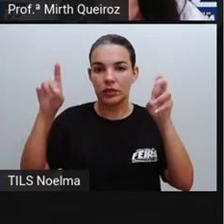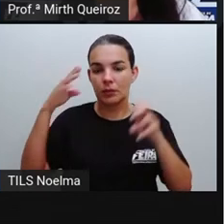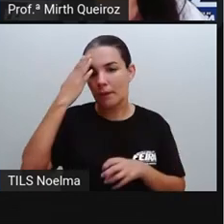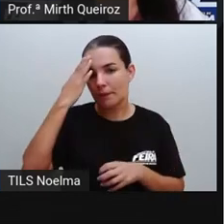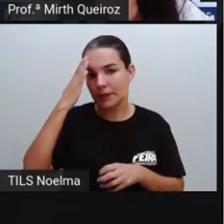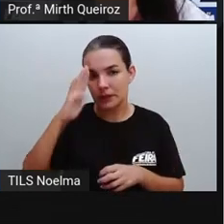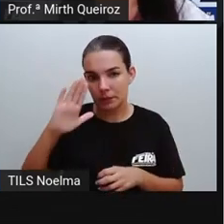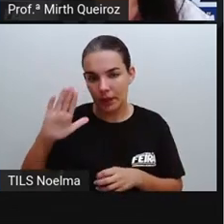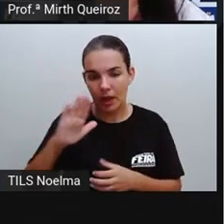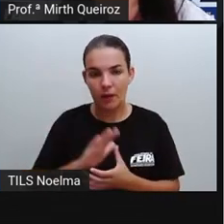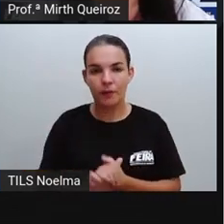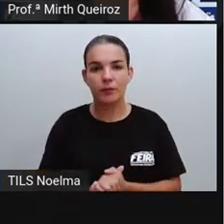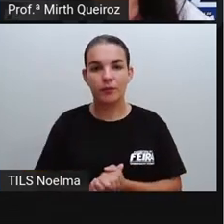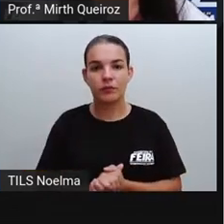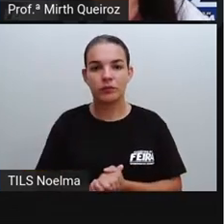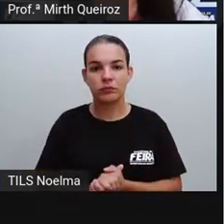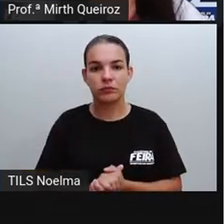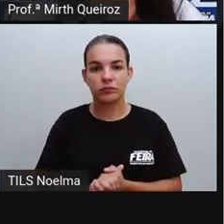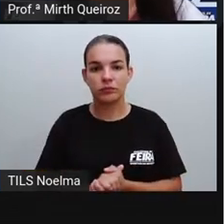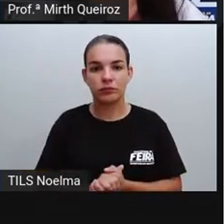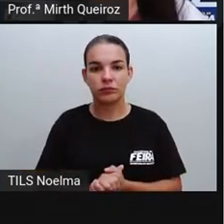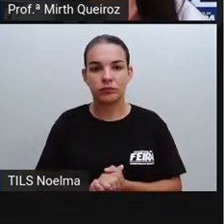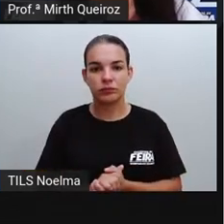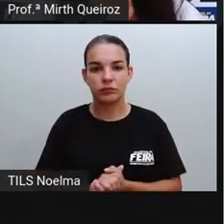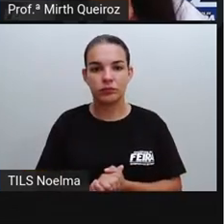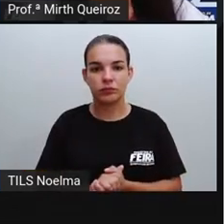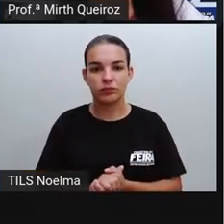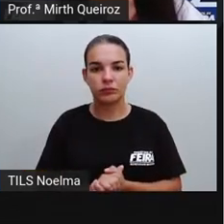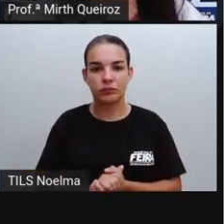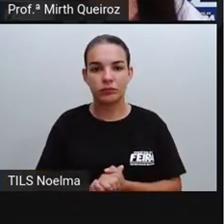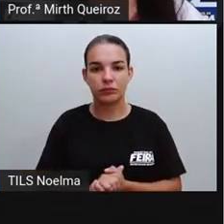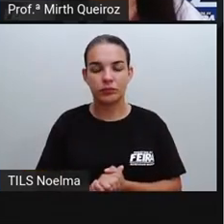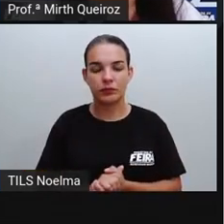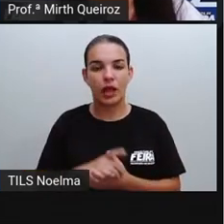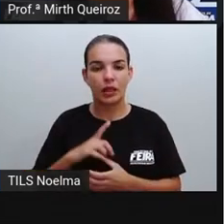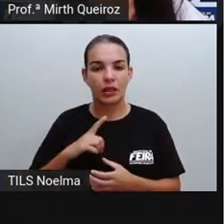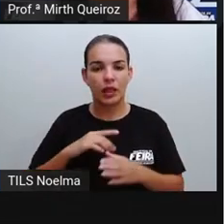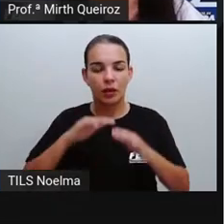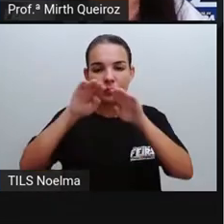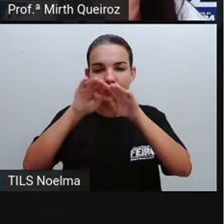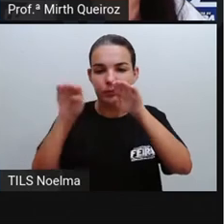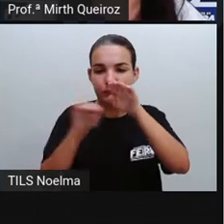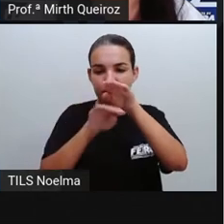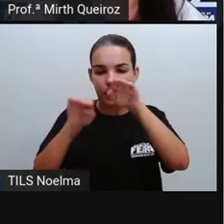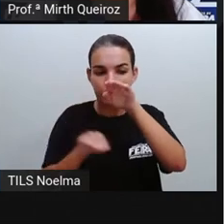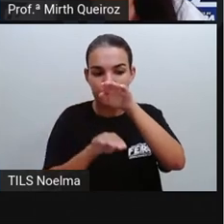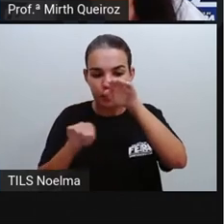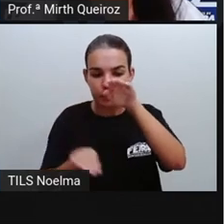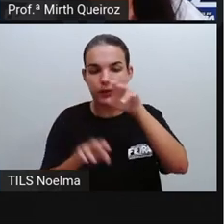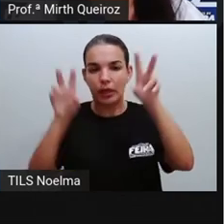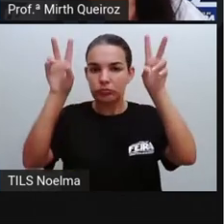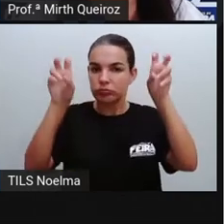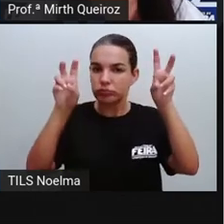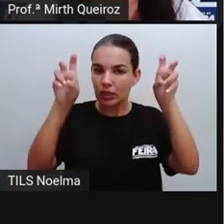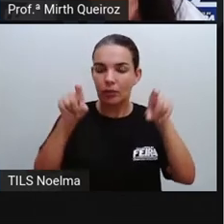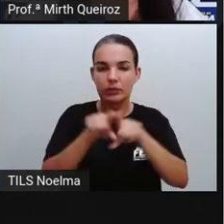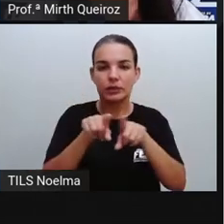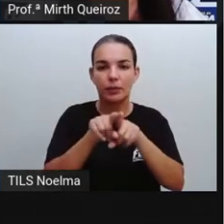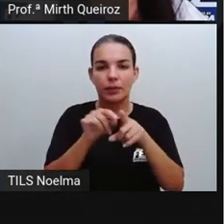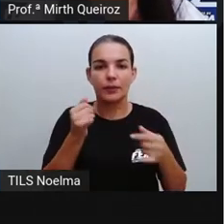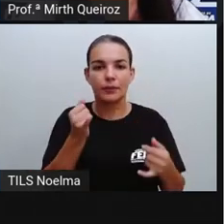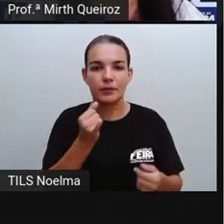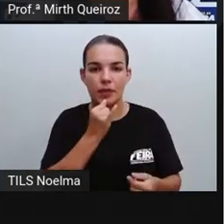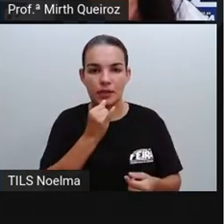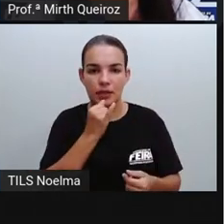daquele tema principal, a gente vai puxando os ganchinhos aí para os subtemas, para os conceitos, para os exemplos, né? Através do